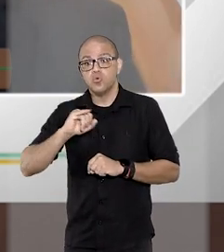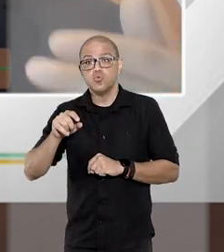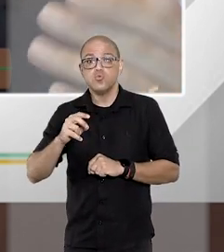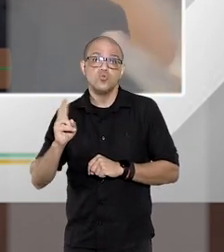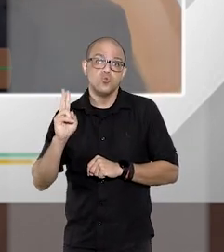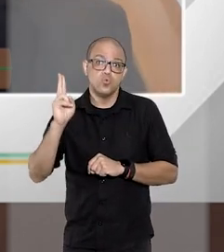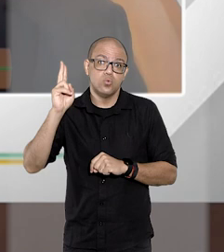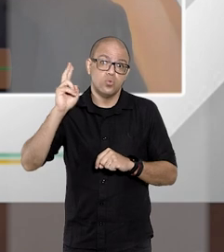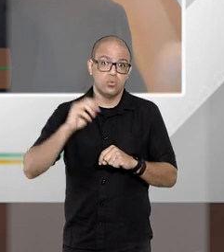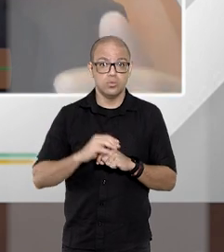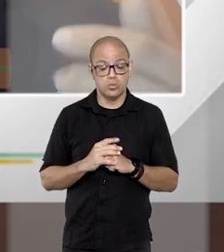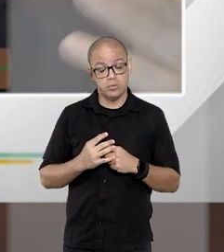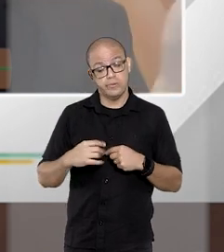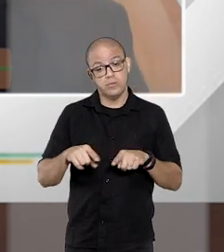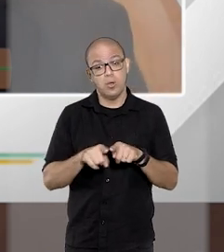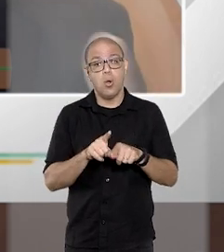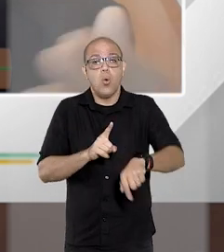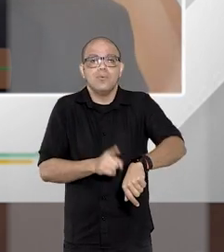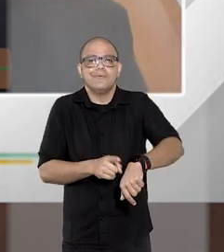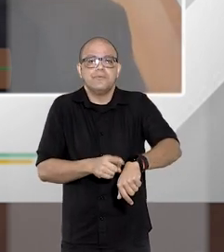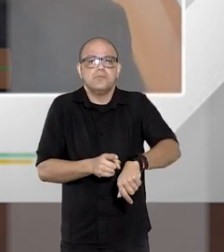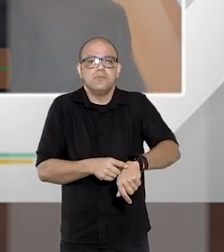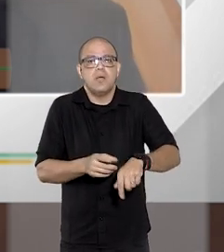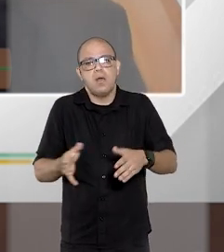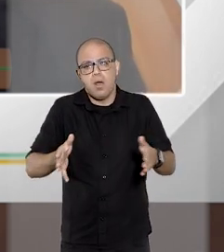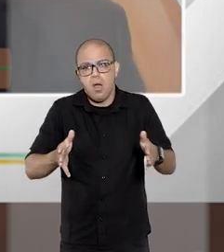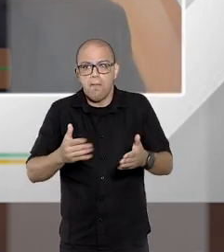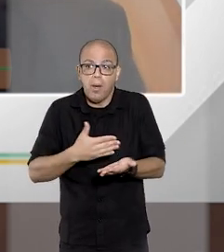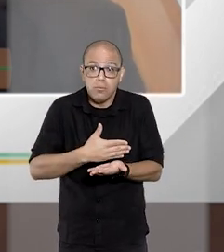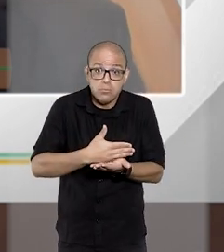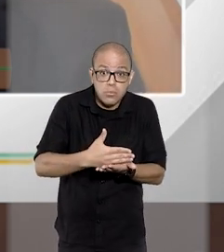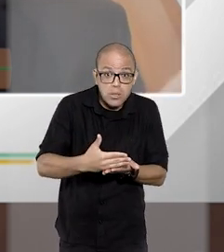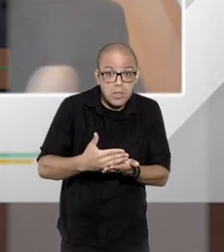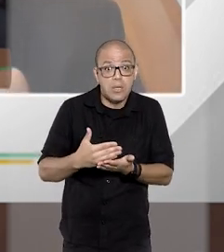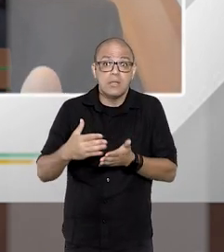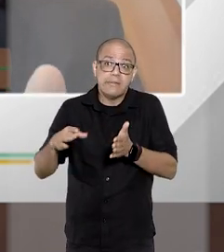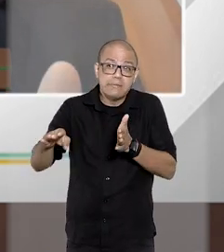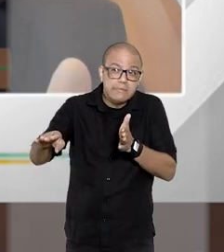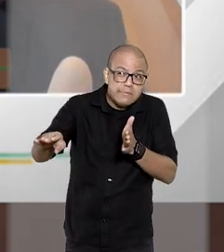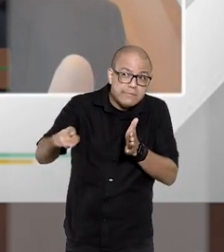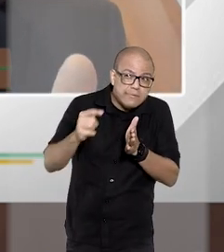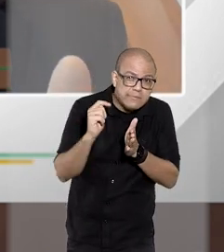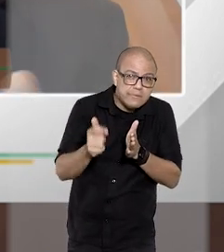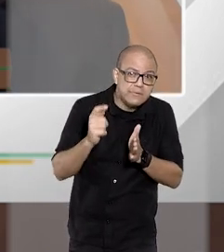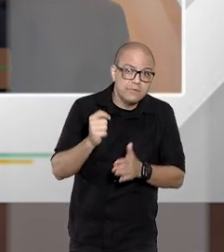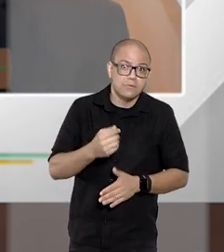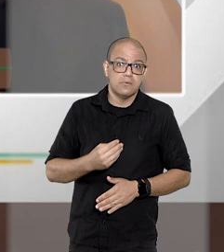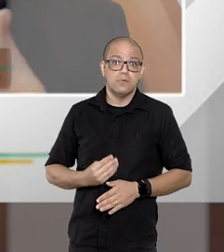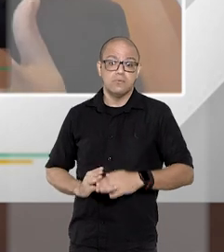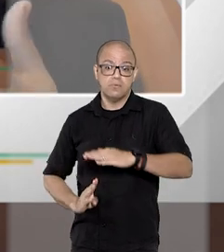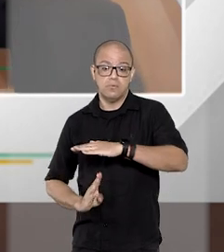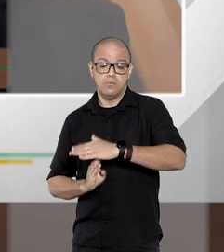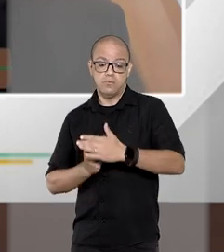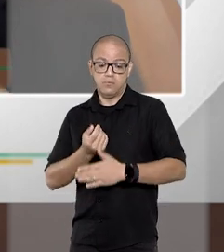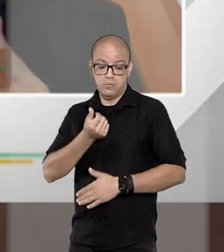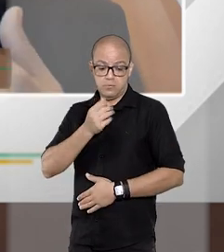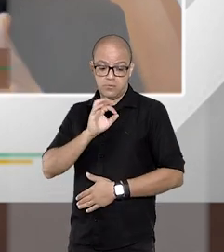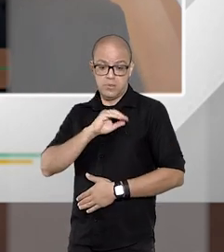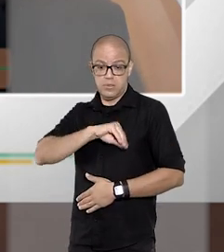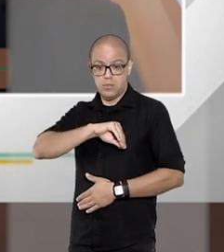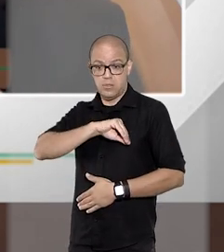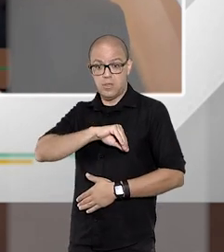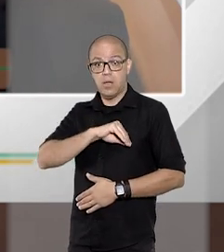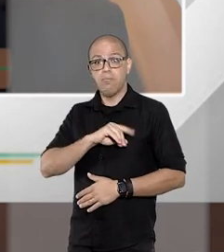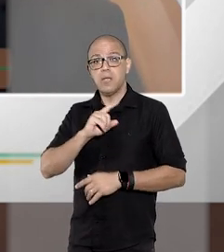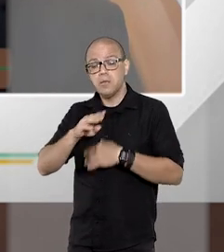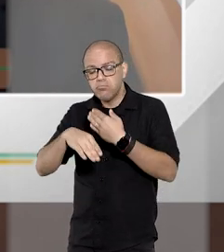do tempo da demanda e às vezes aquela causa que no momento inicial estava próxima dos 60 mas por conta do momento em que